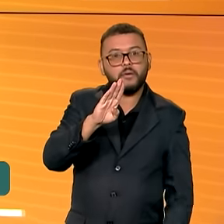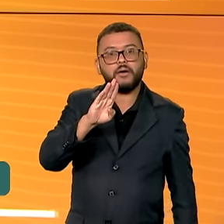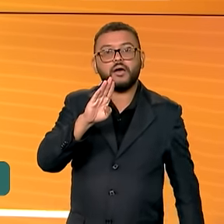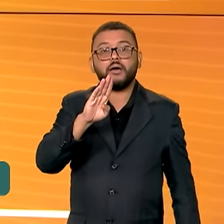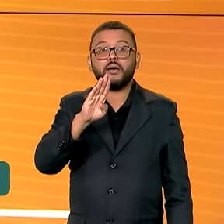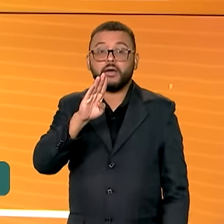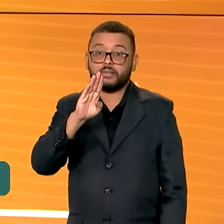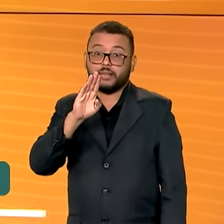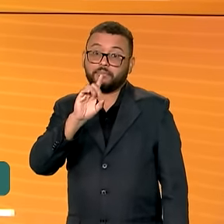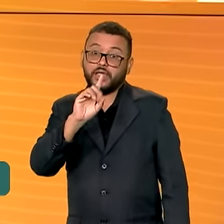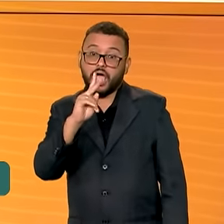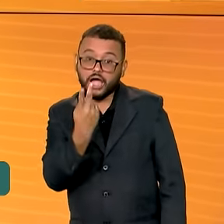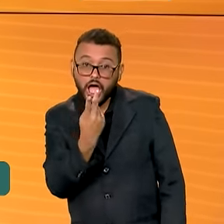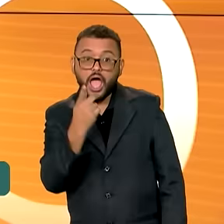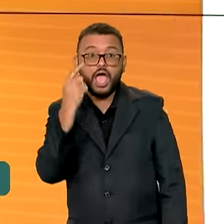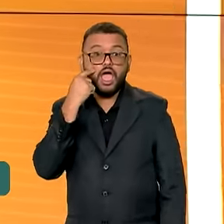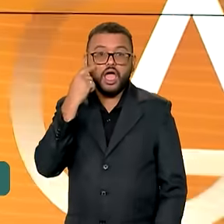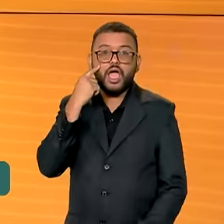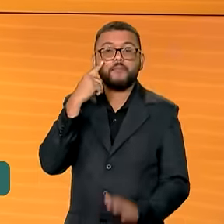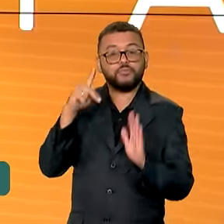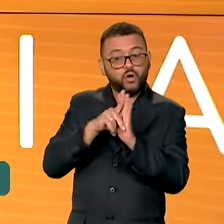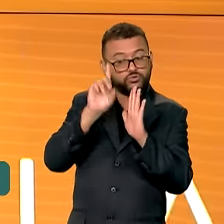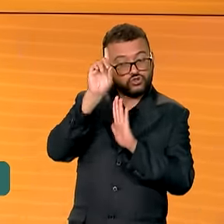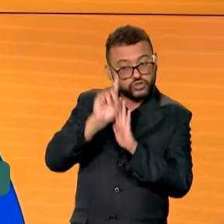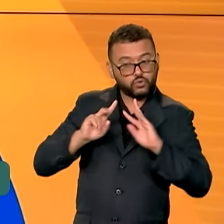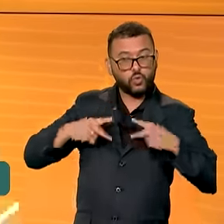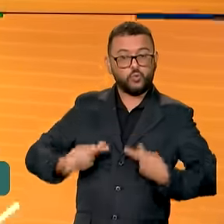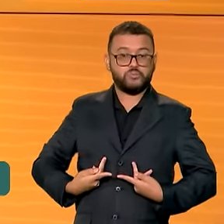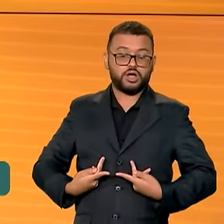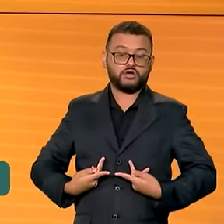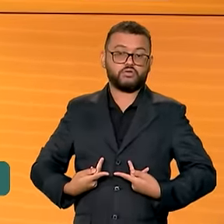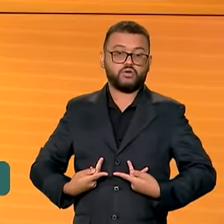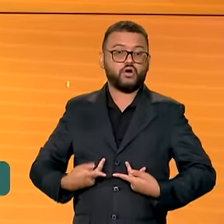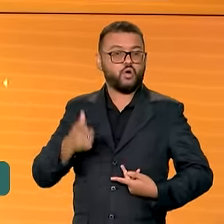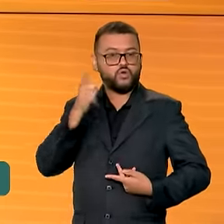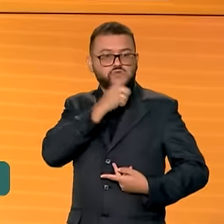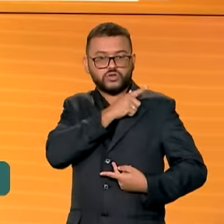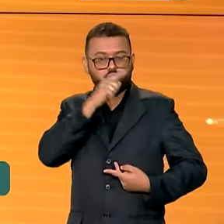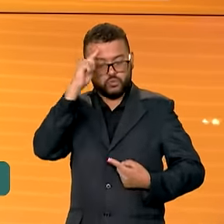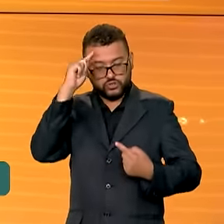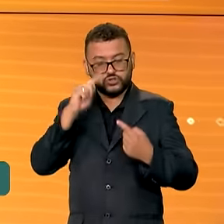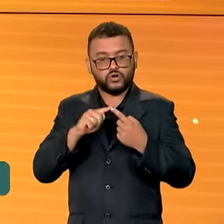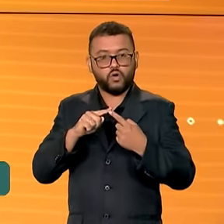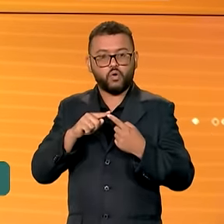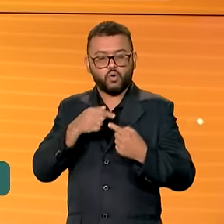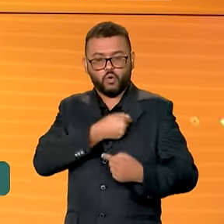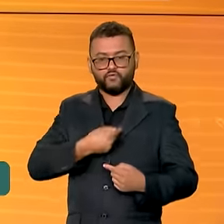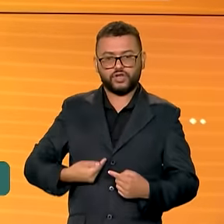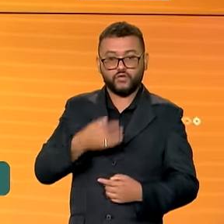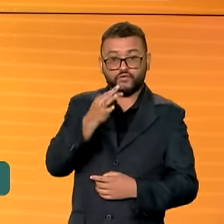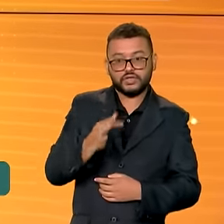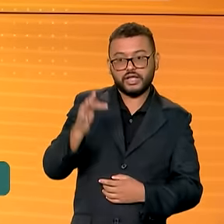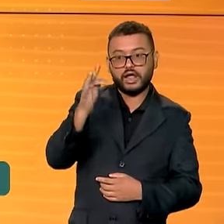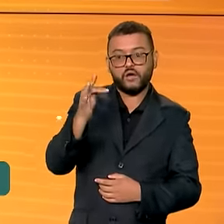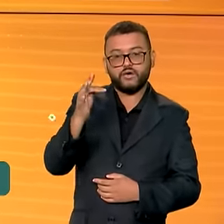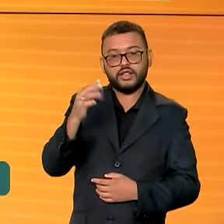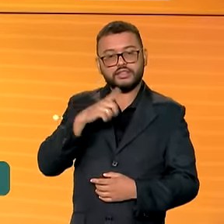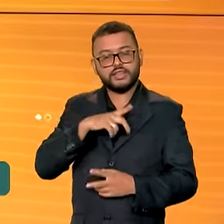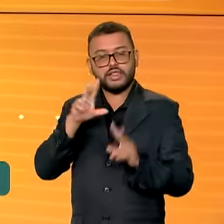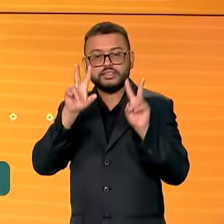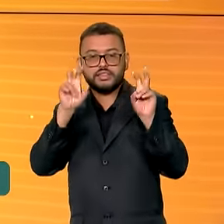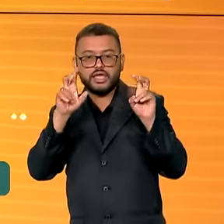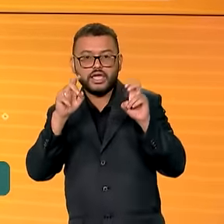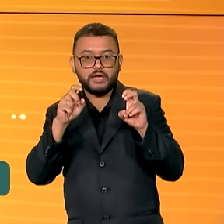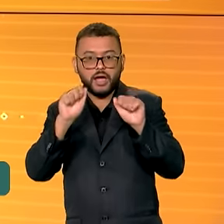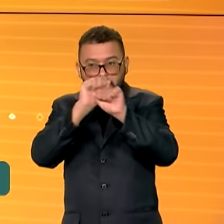o Observatório Nacional dos Direitos Humanos. Por meio dessa iniciativa, o governo federal consegue não só tratar com